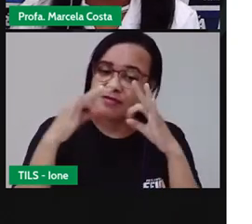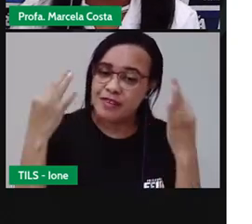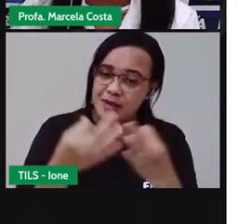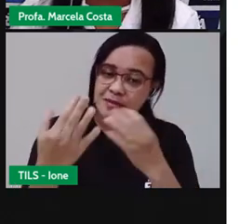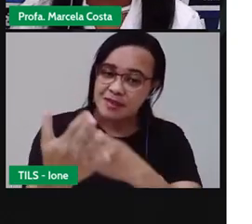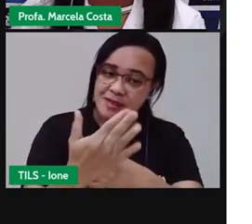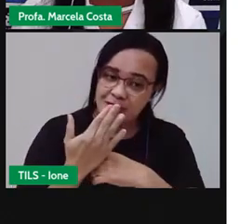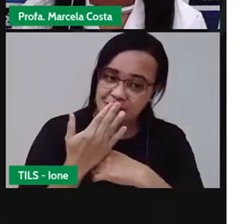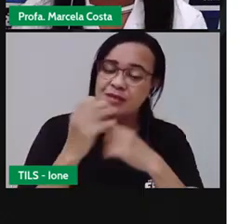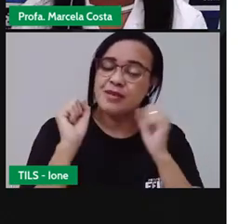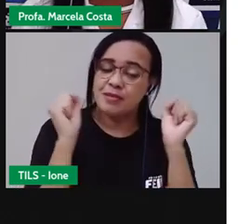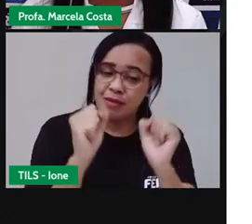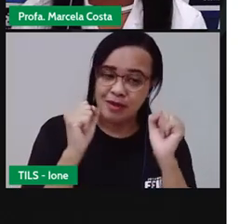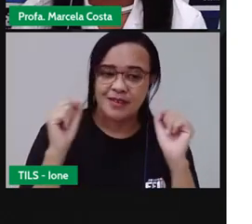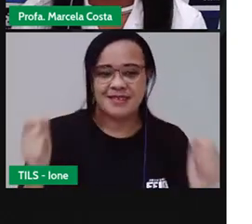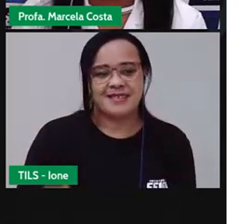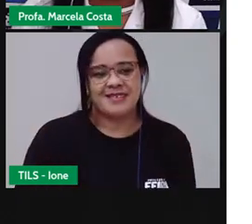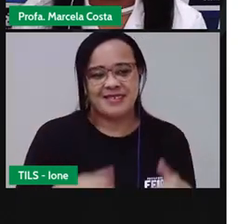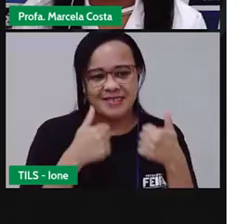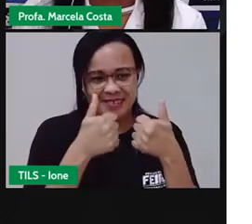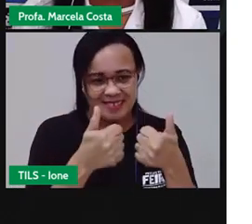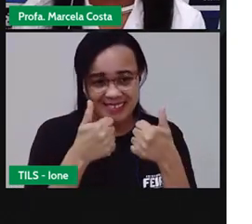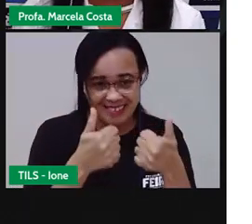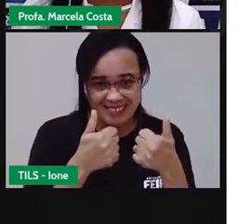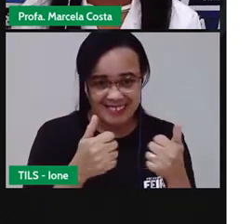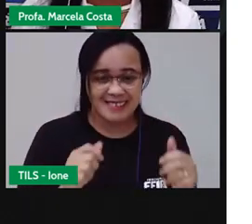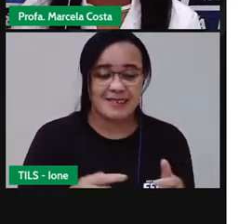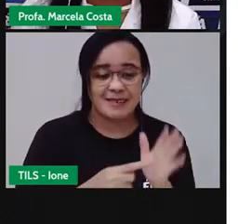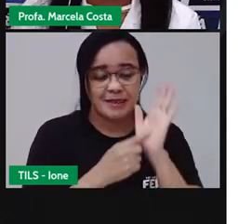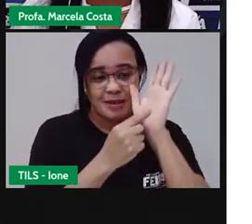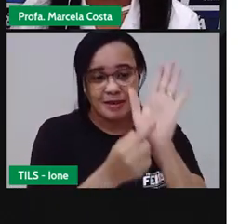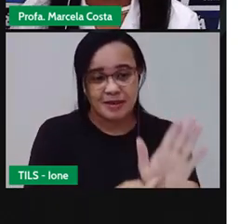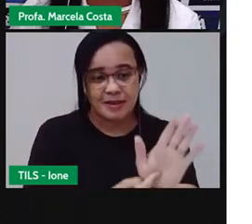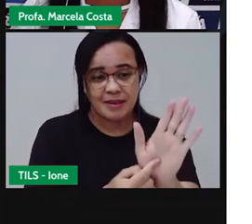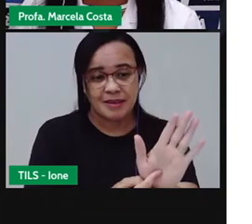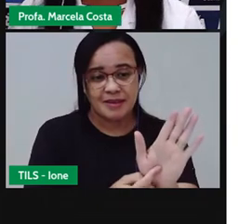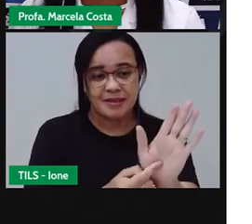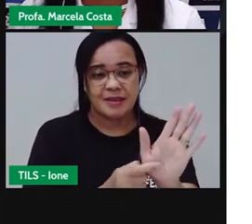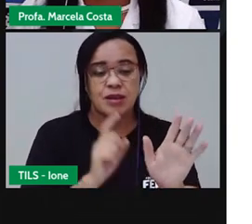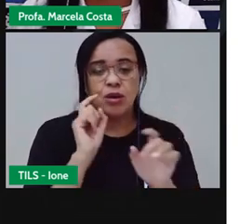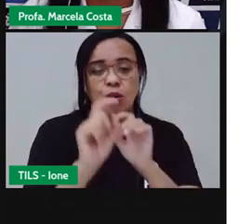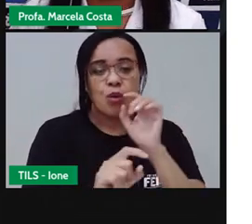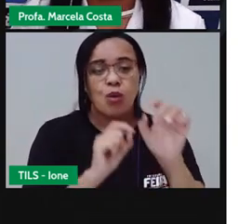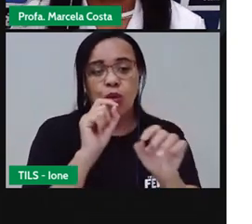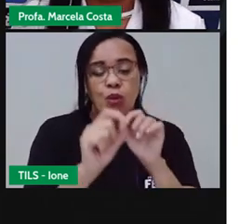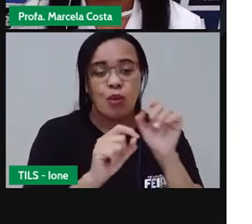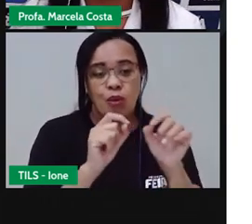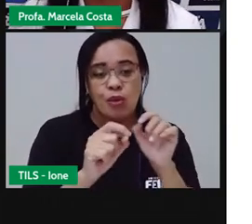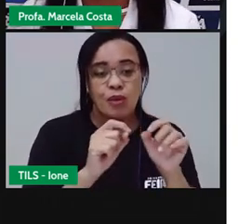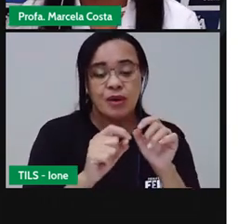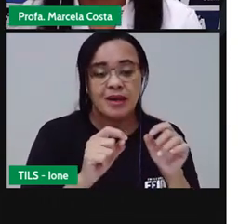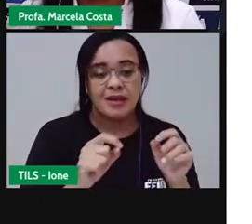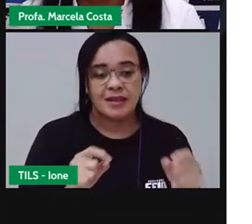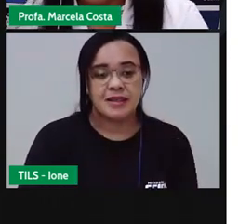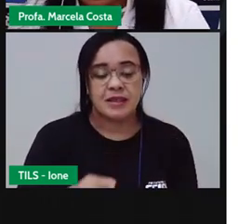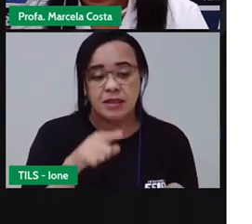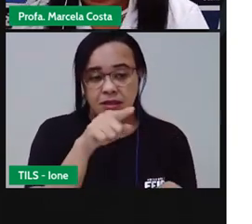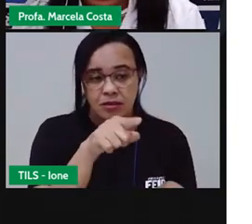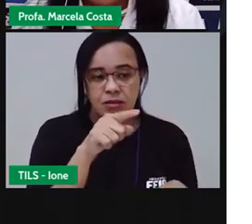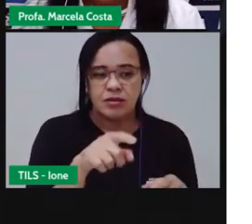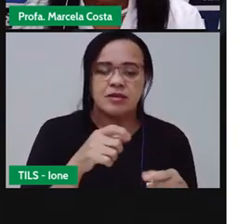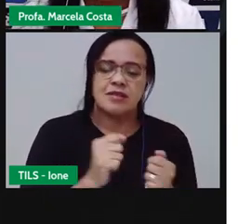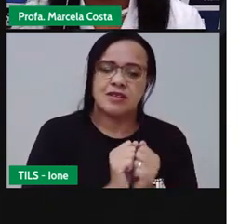tá bom? Eu vou mostrar agora que é uma autocorreção que você pode